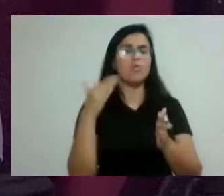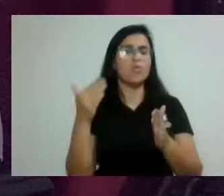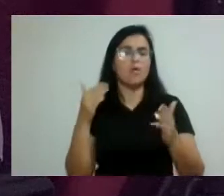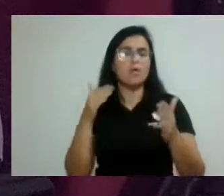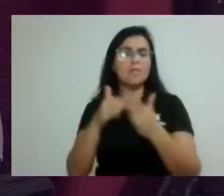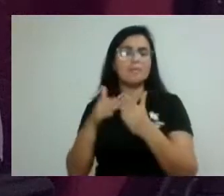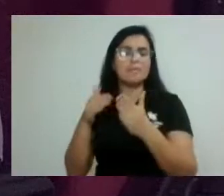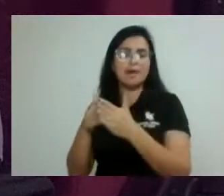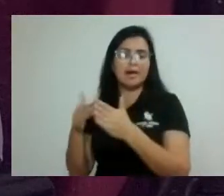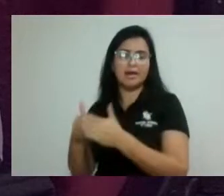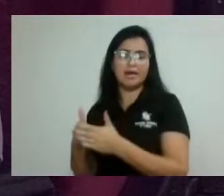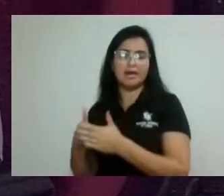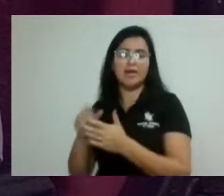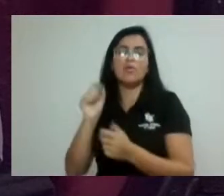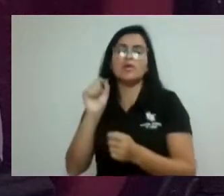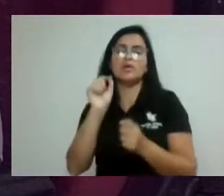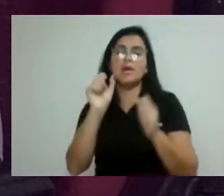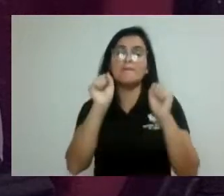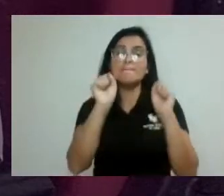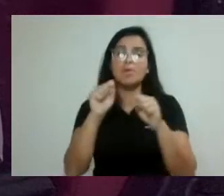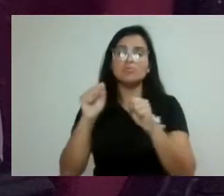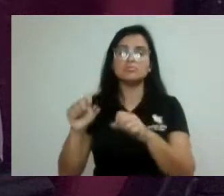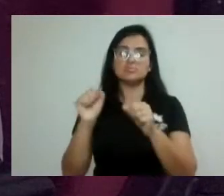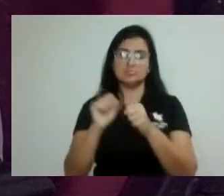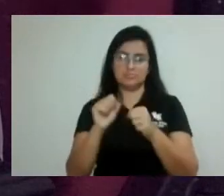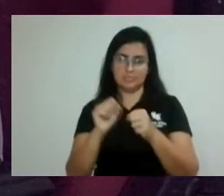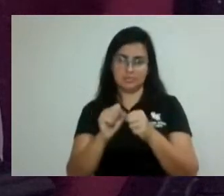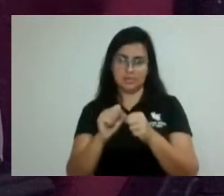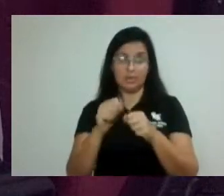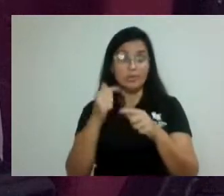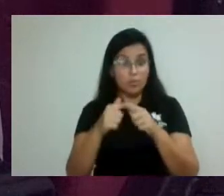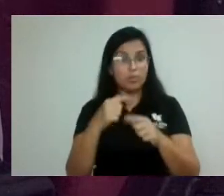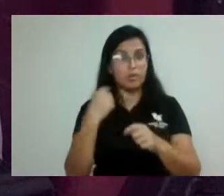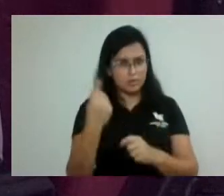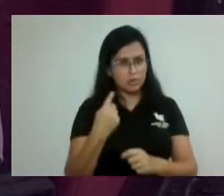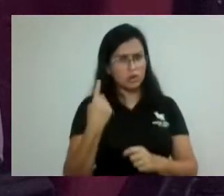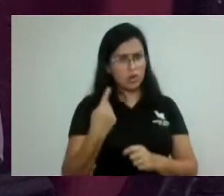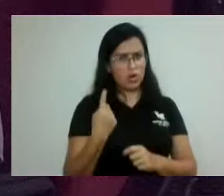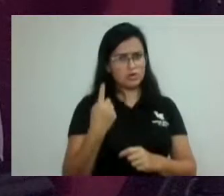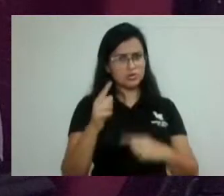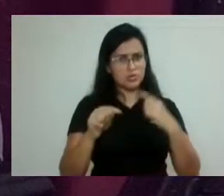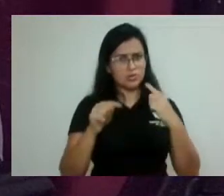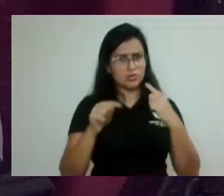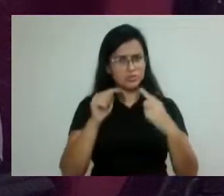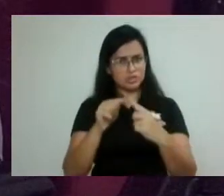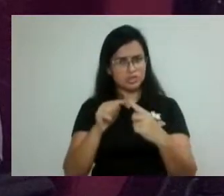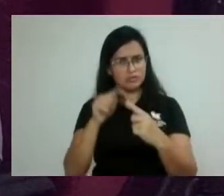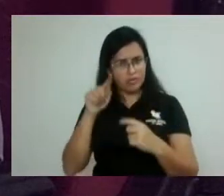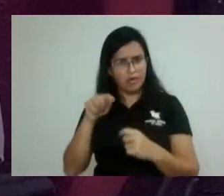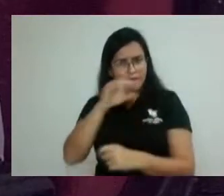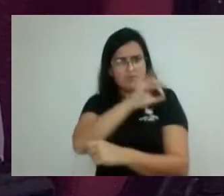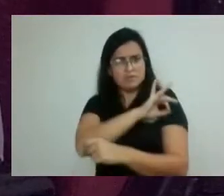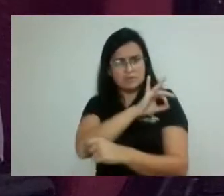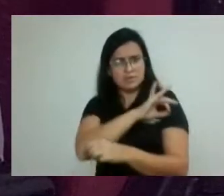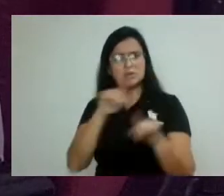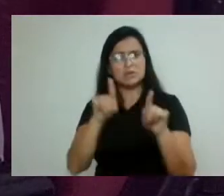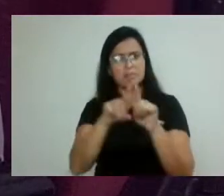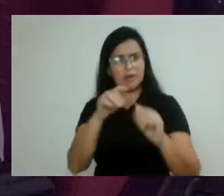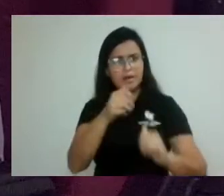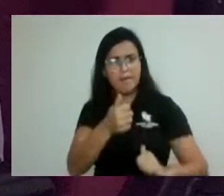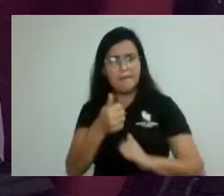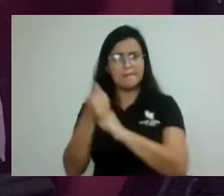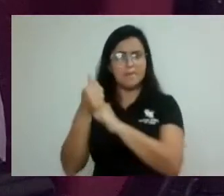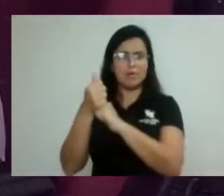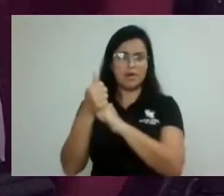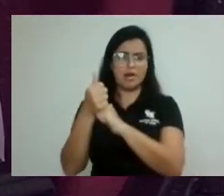vereadoras, é para poder contribuir também para a gestão da governança da cidade. Então, cada um tem uma experiência, tem um